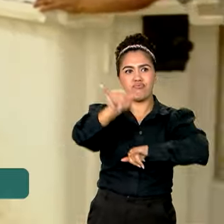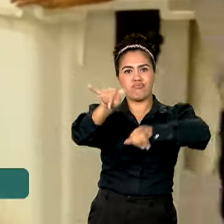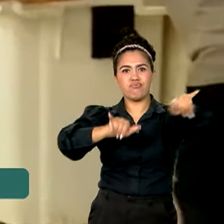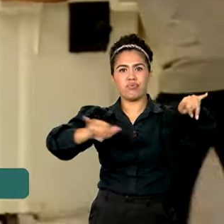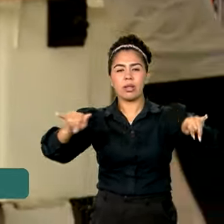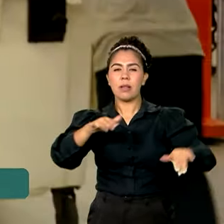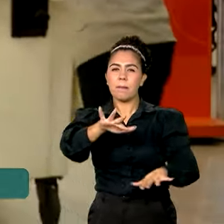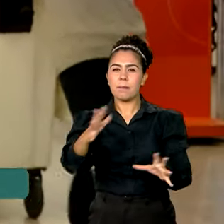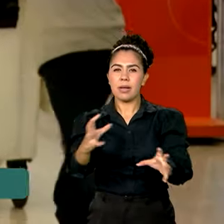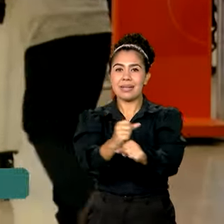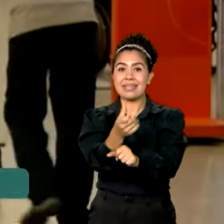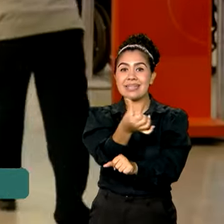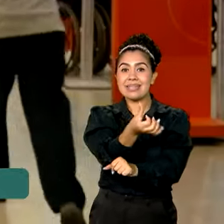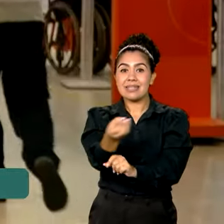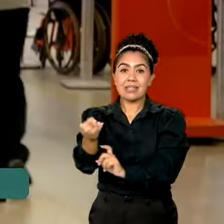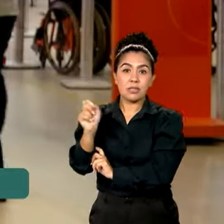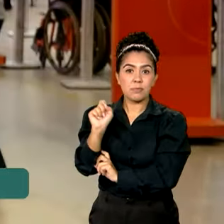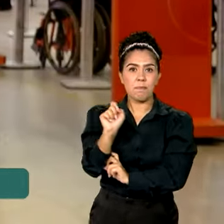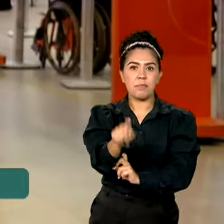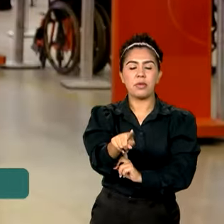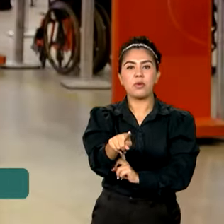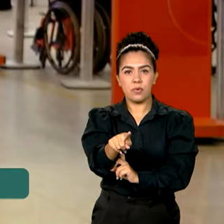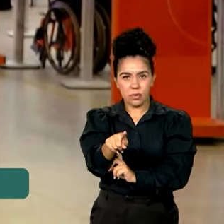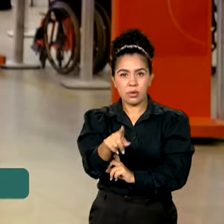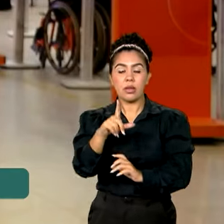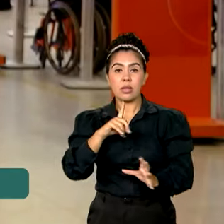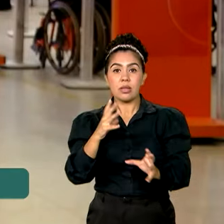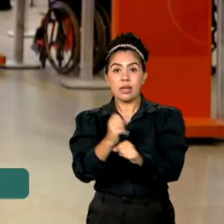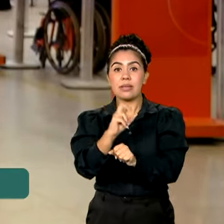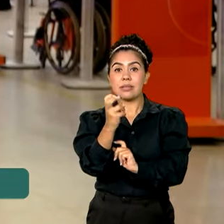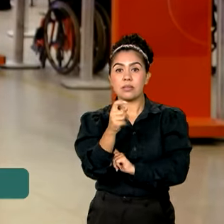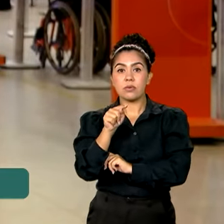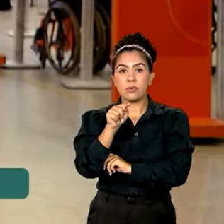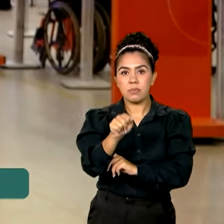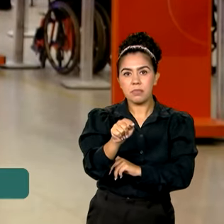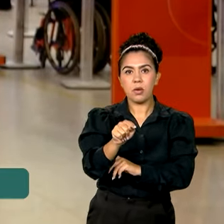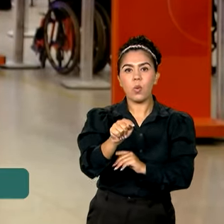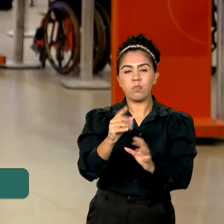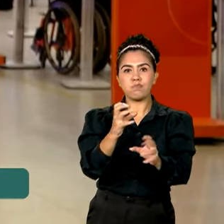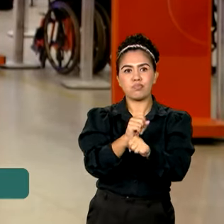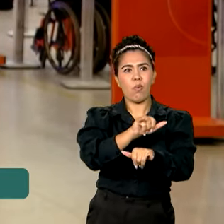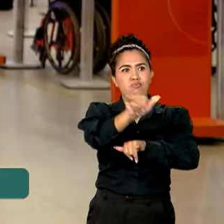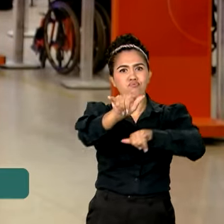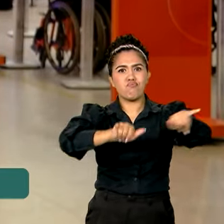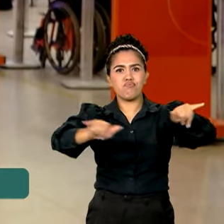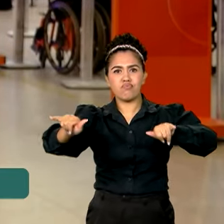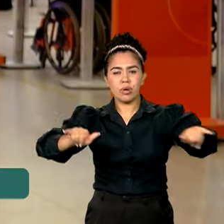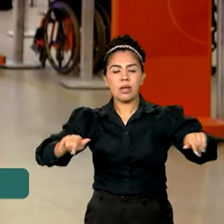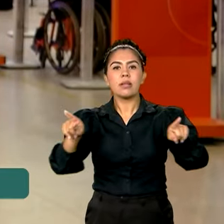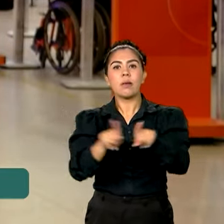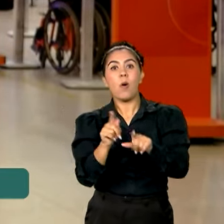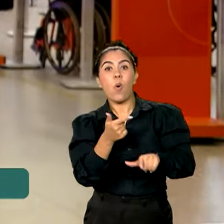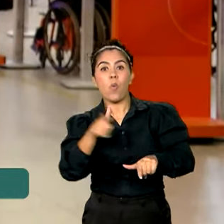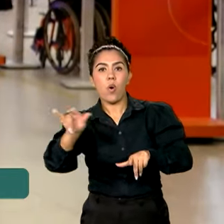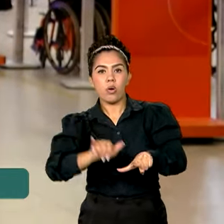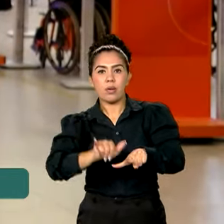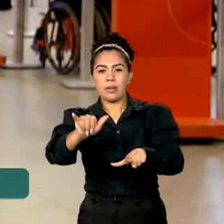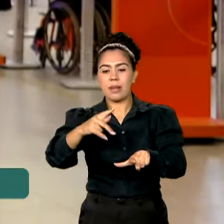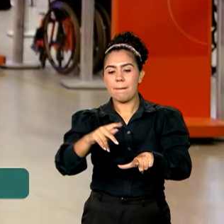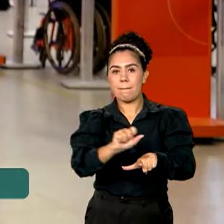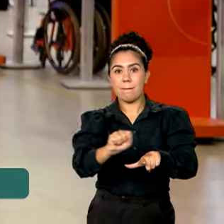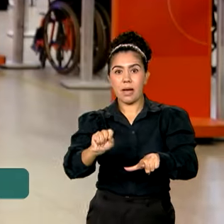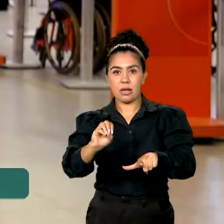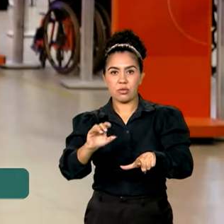600 mil viajantes em 5.394 voos. O aeroporto de Passo Fundo, no Rio Grande do Sul,